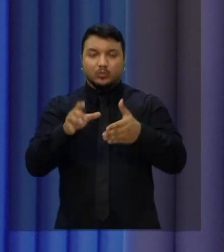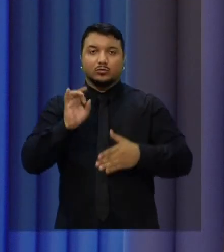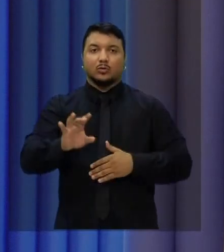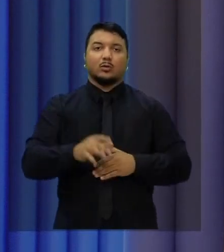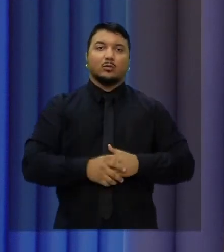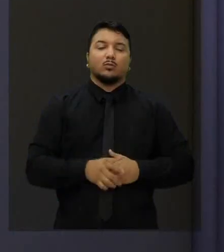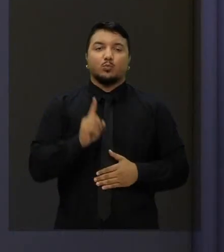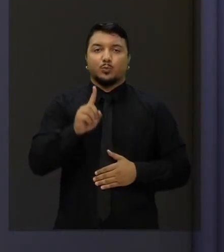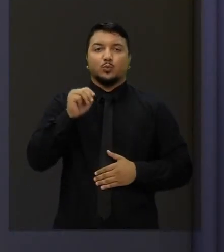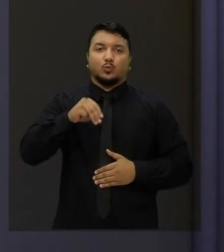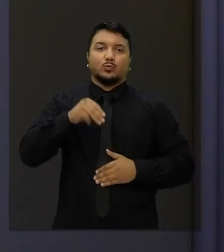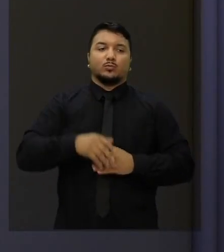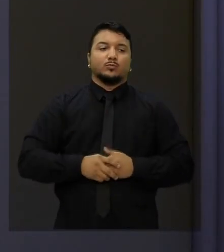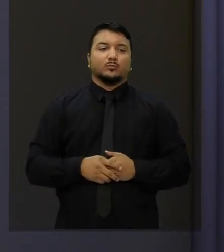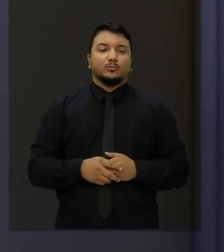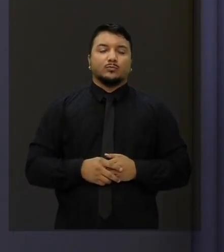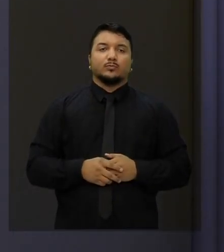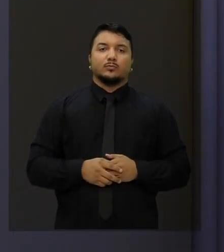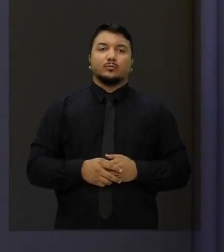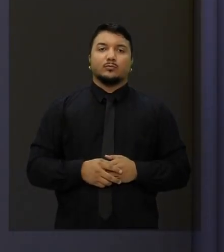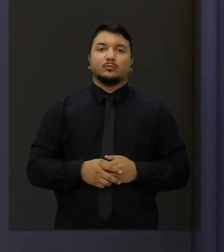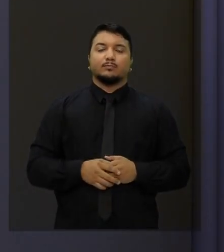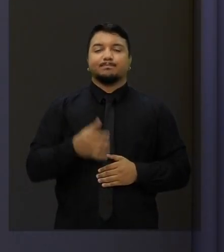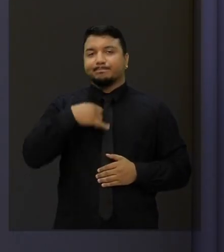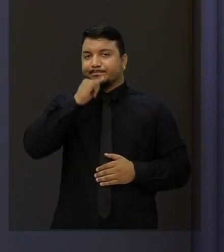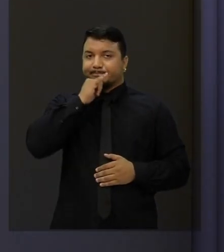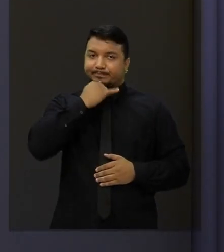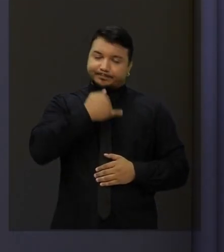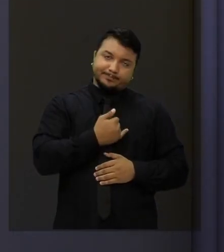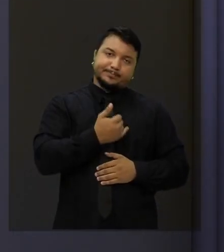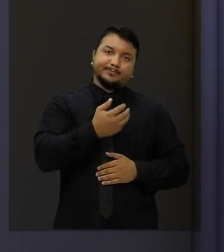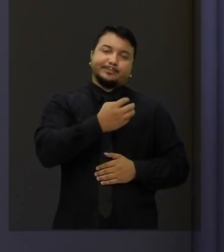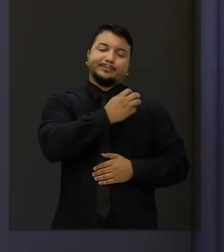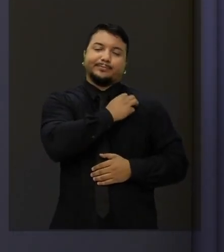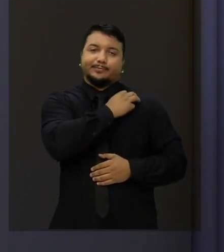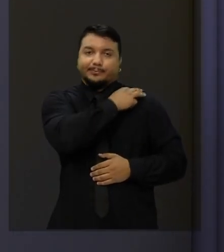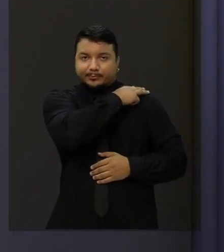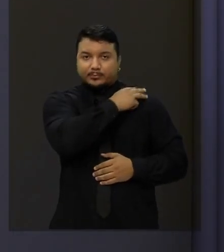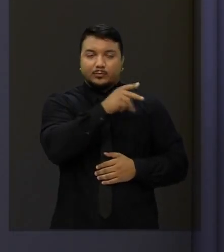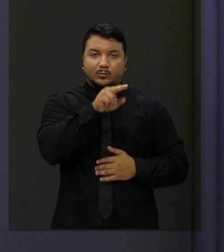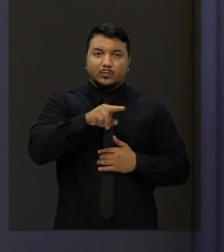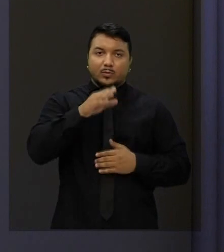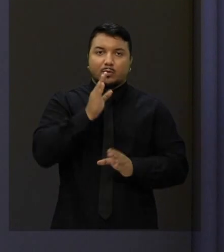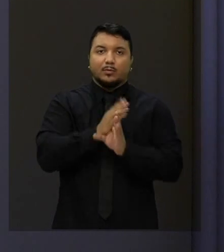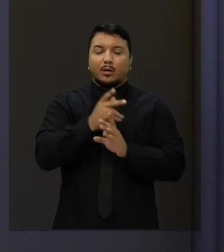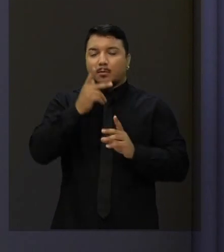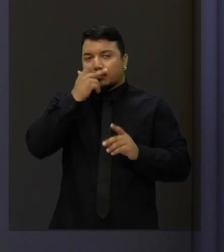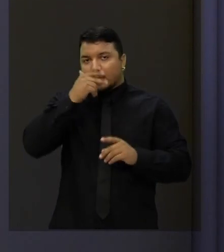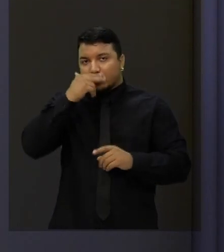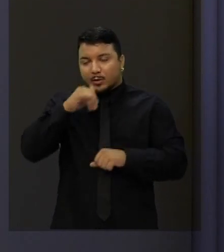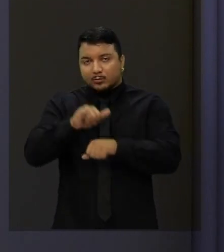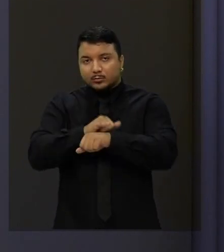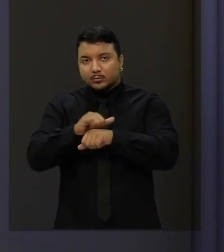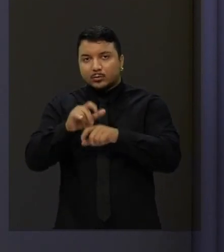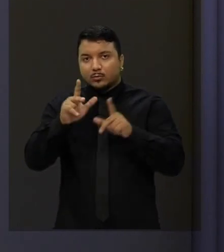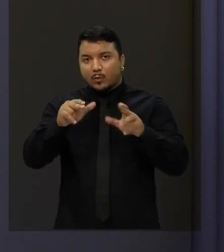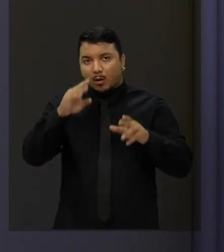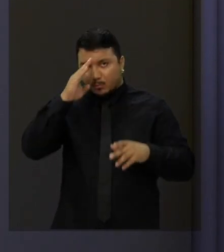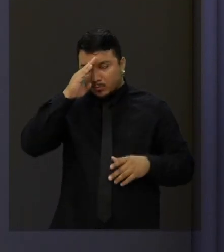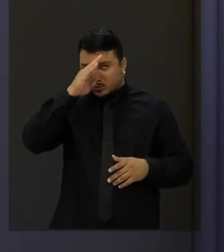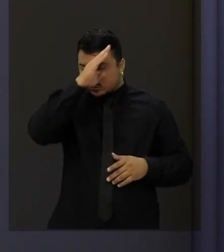O senhor tem um minuto. Eu lamento que o candidato Capitão Wagner utilize do mesmo método do Capitão Bolsonaro,